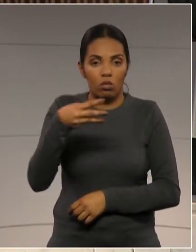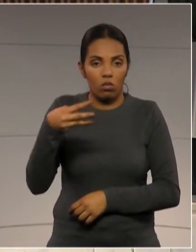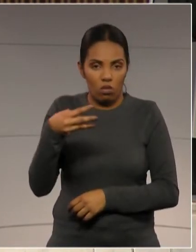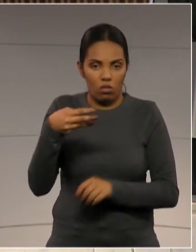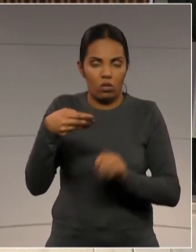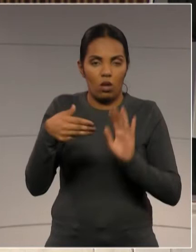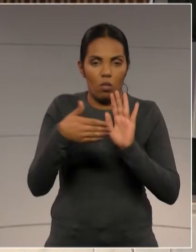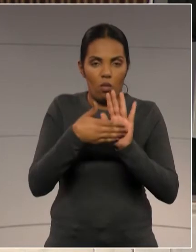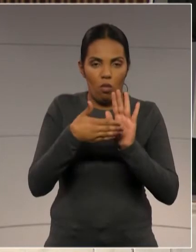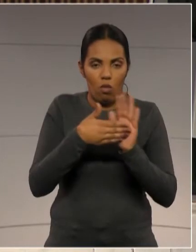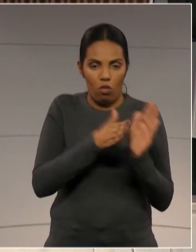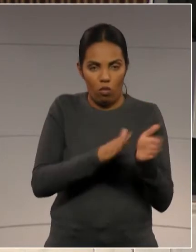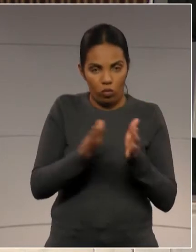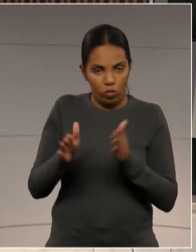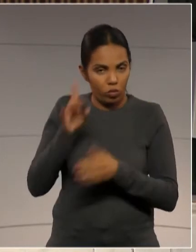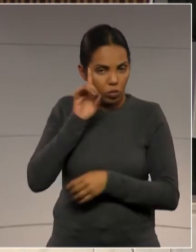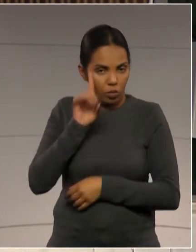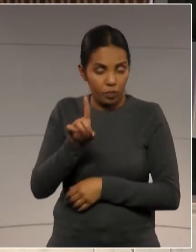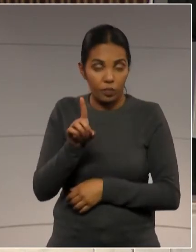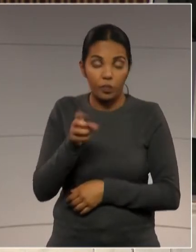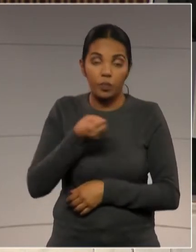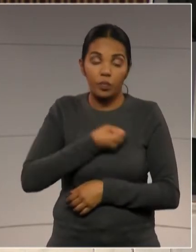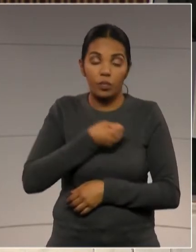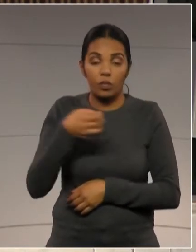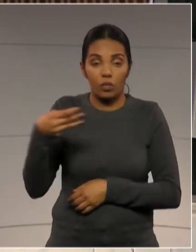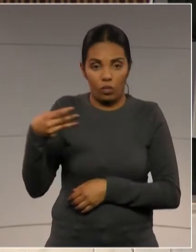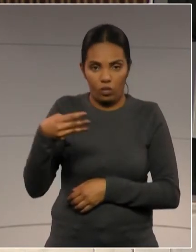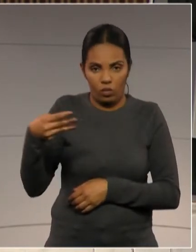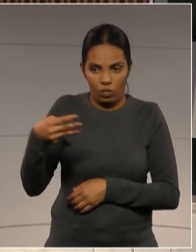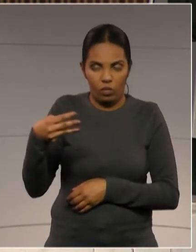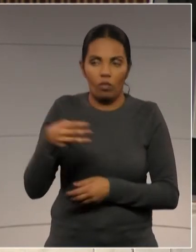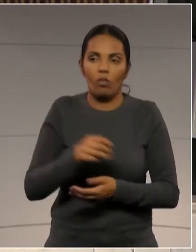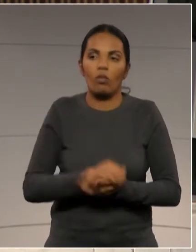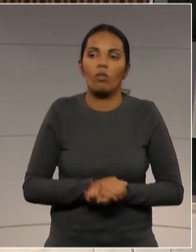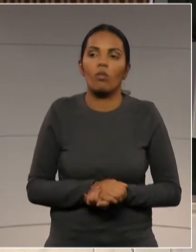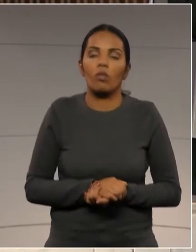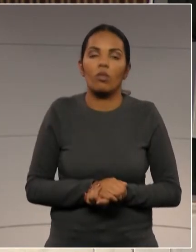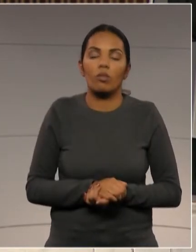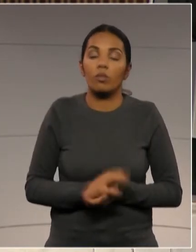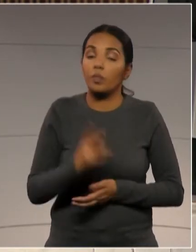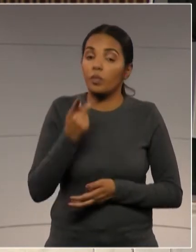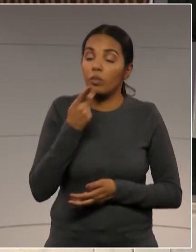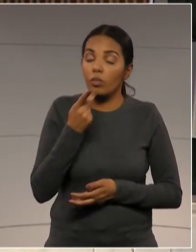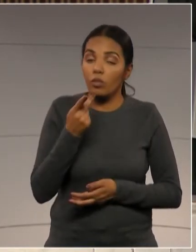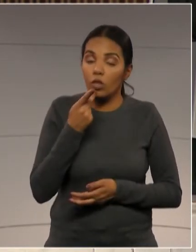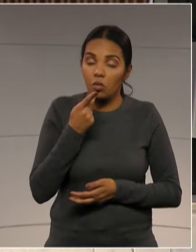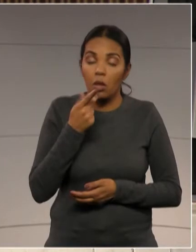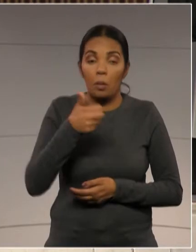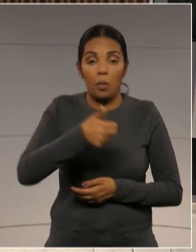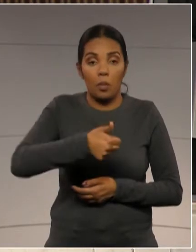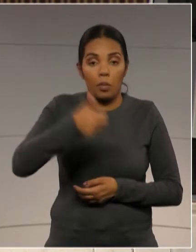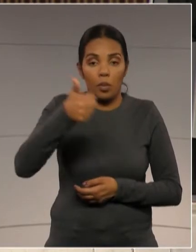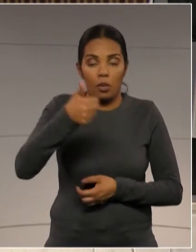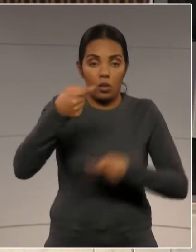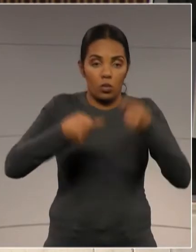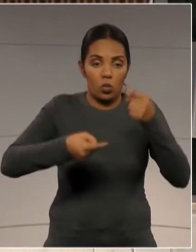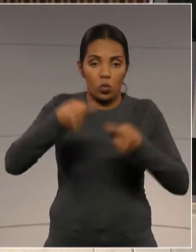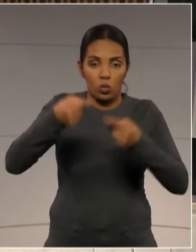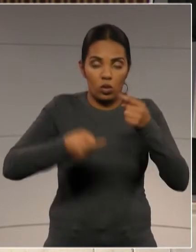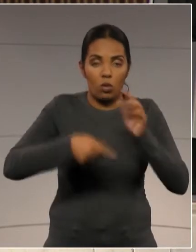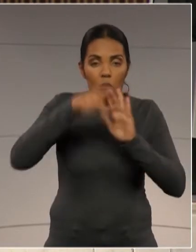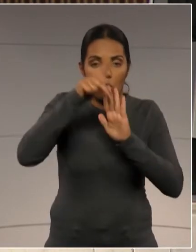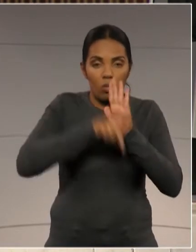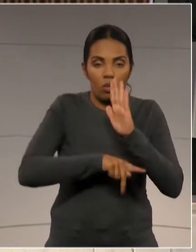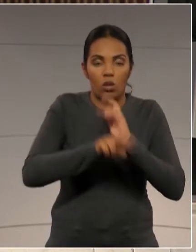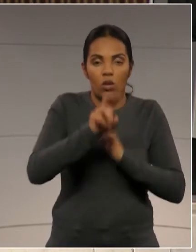ao item 33 da pauta, que é a primeira discussão do projeto 594-19.